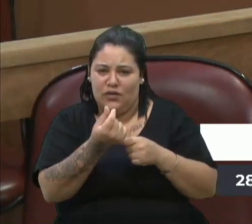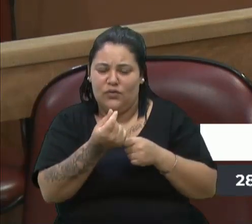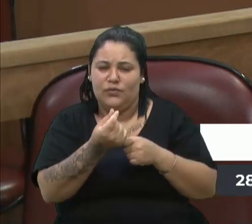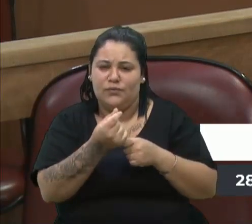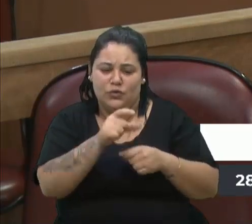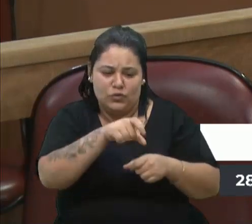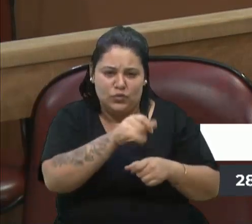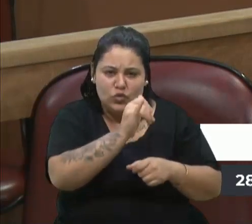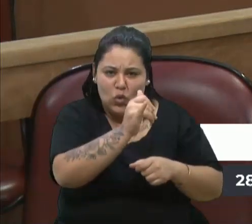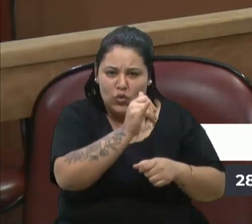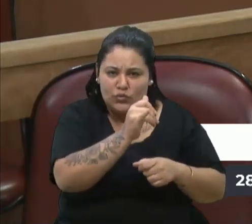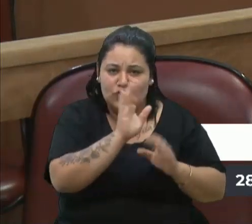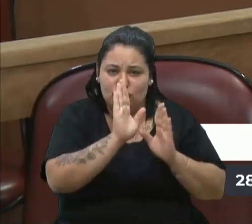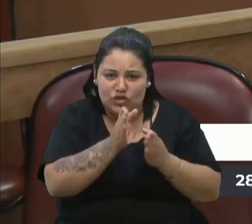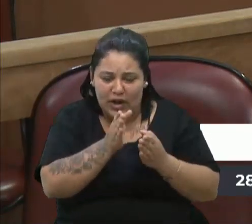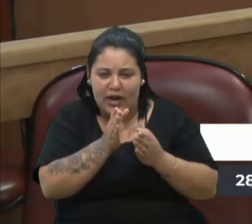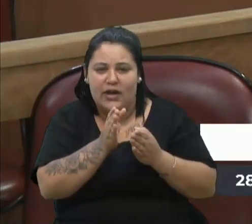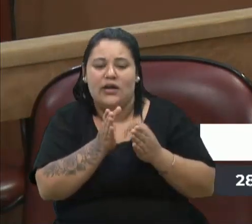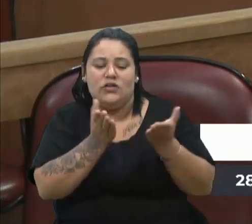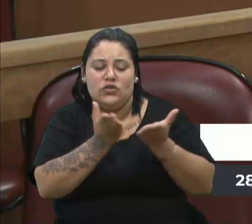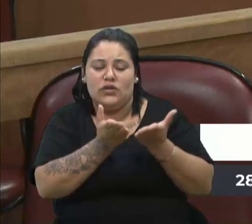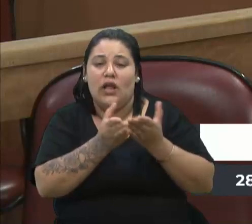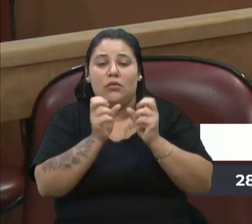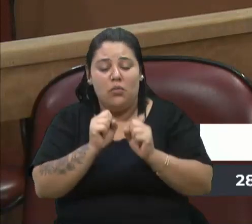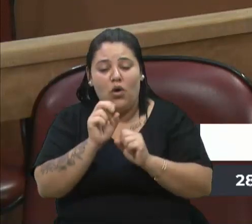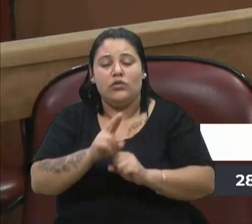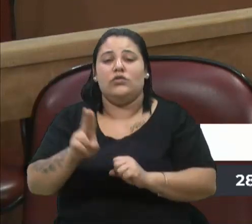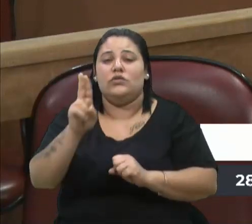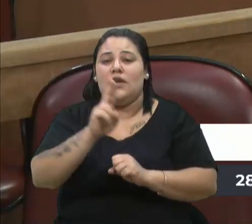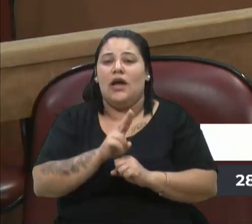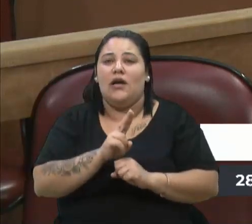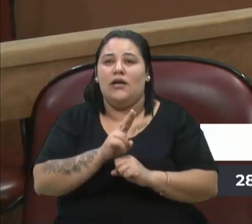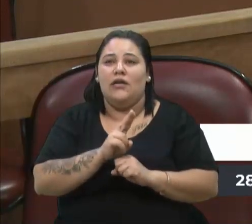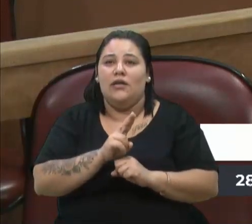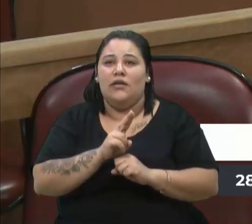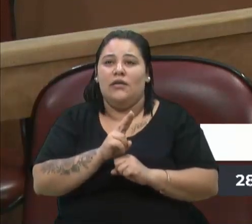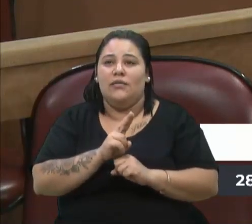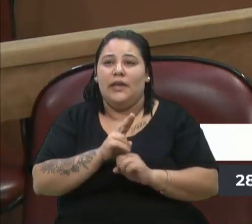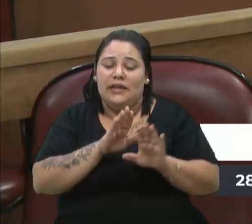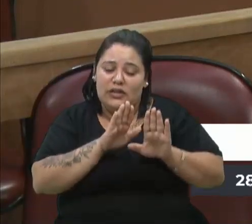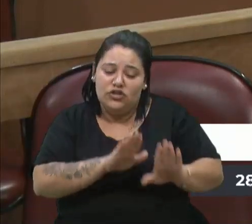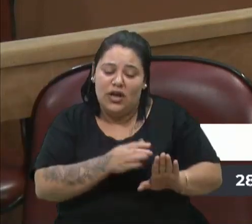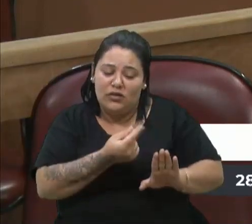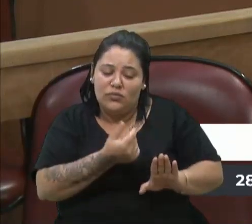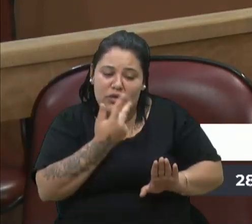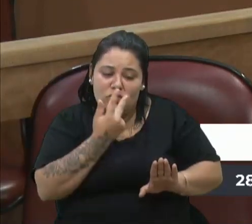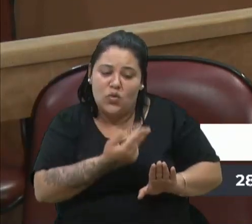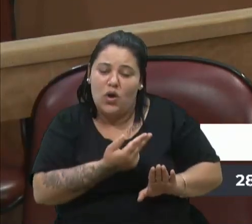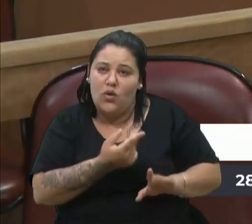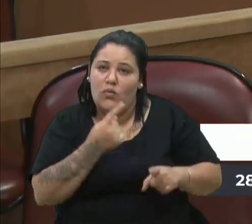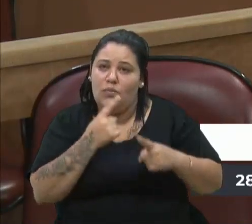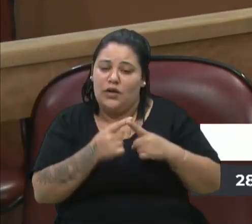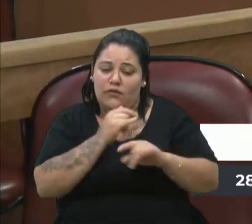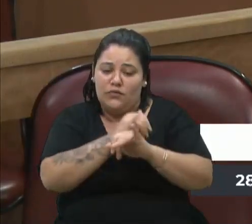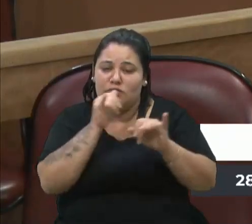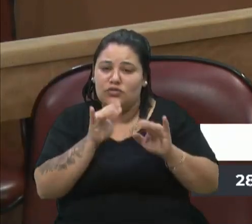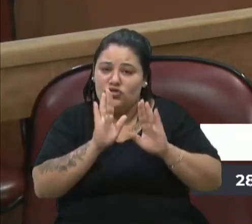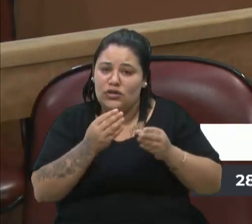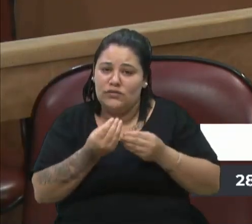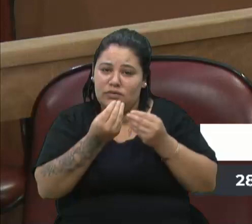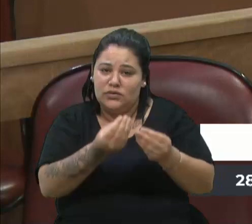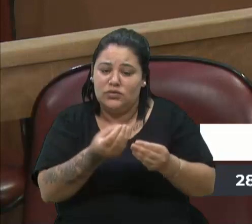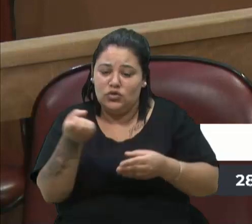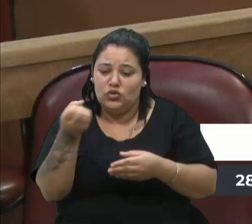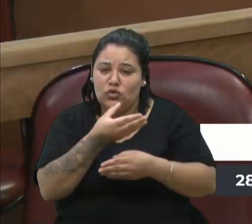isso e possa ser usado, sim, para segurar a passagem, porque o anúncio já está dado do novo aumento